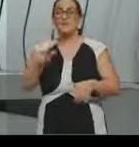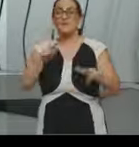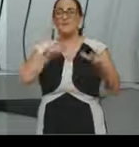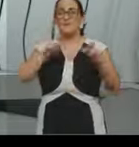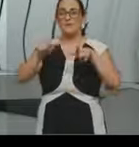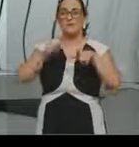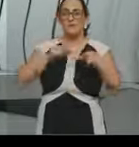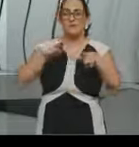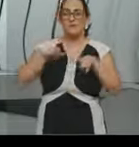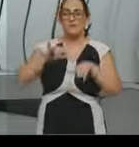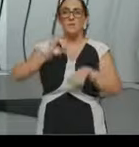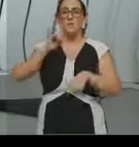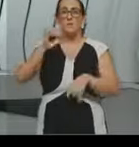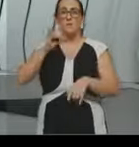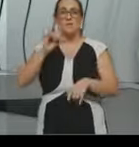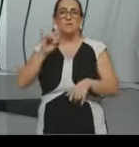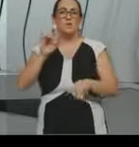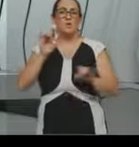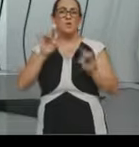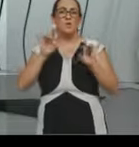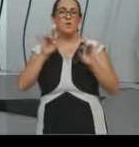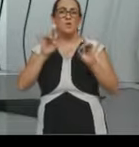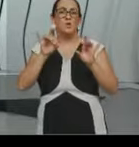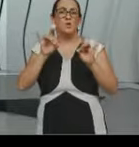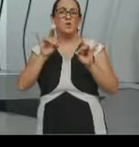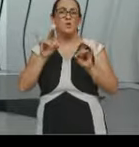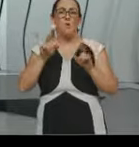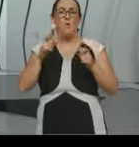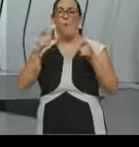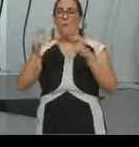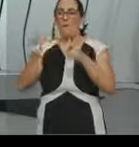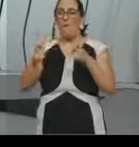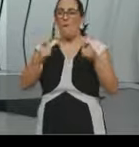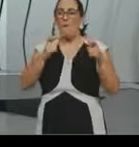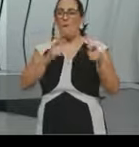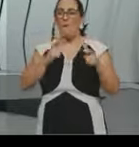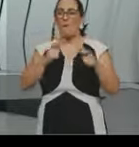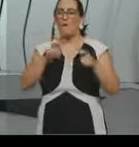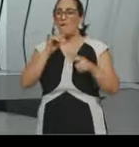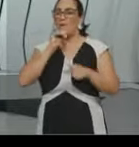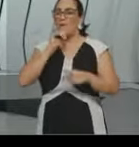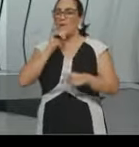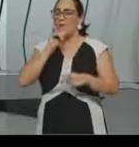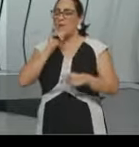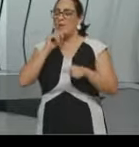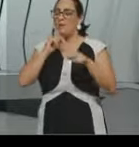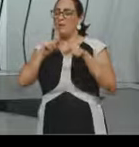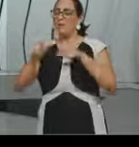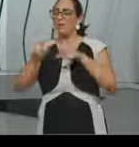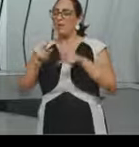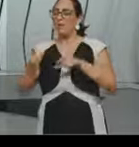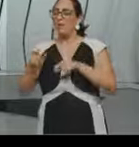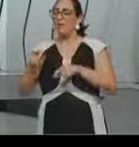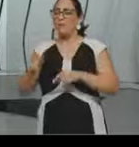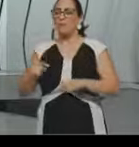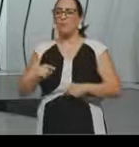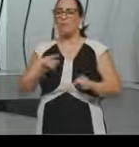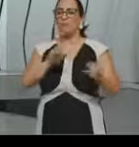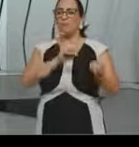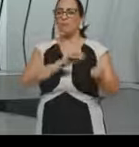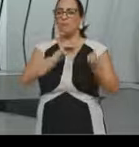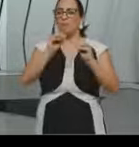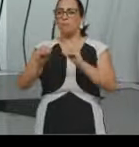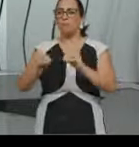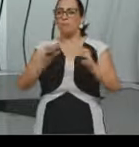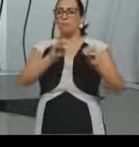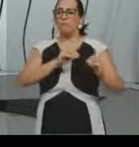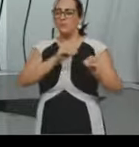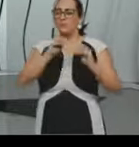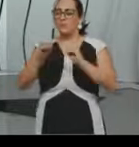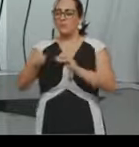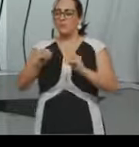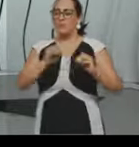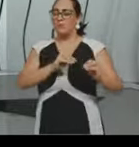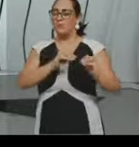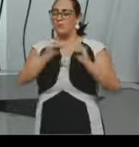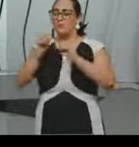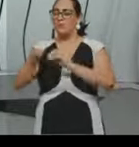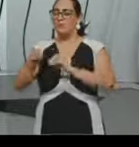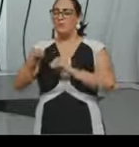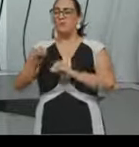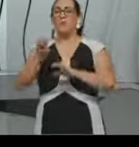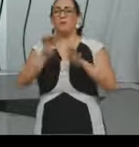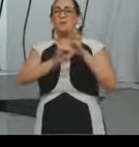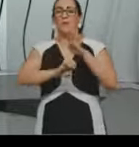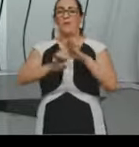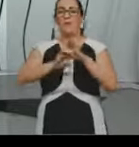abelha que vivia pousando, né, de flor em flor, ou se ele tinha um histórico, se ele conseguia ali manter-se no seu